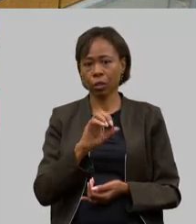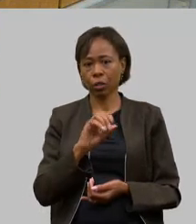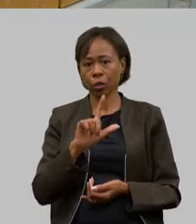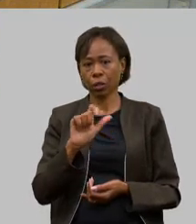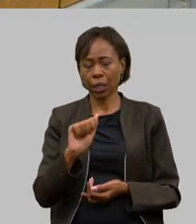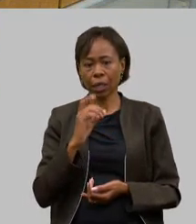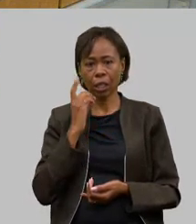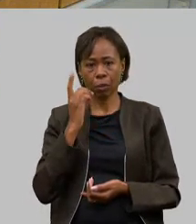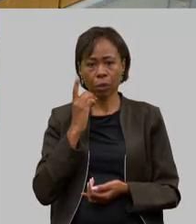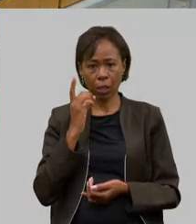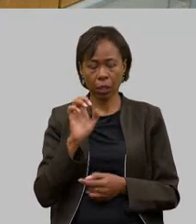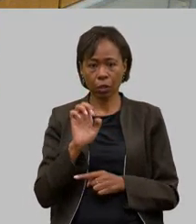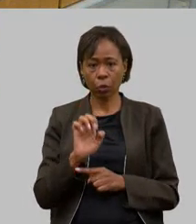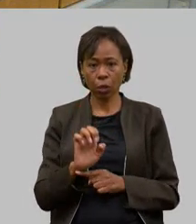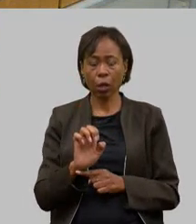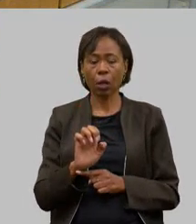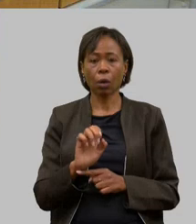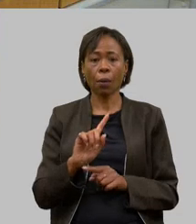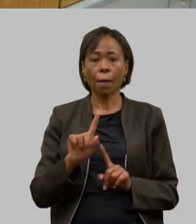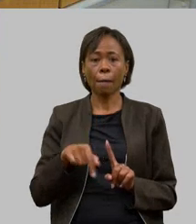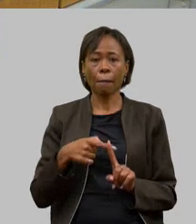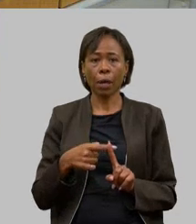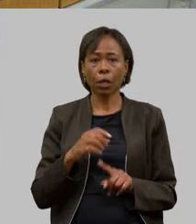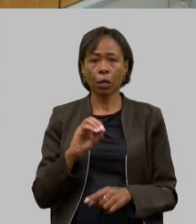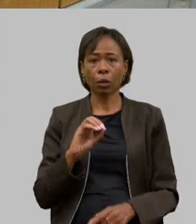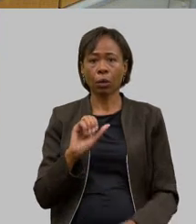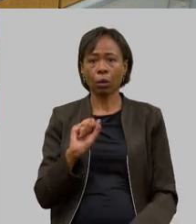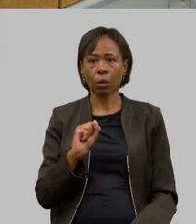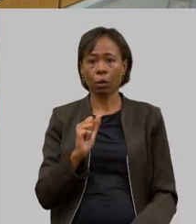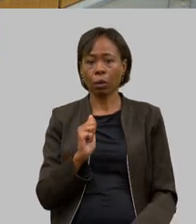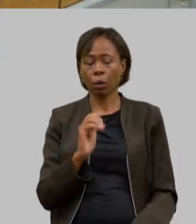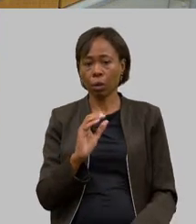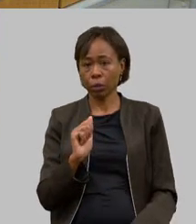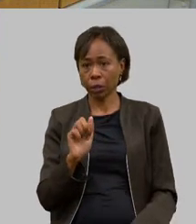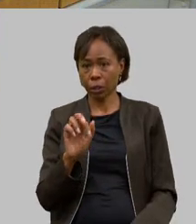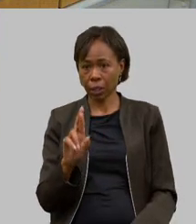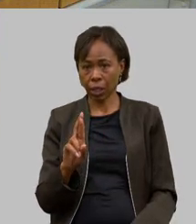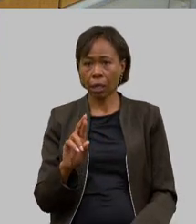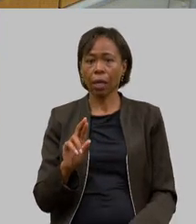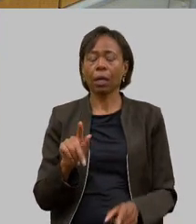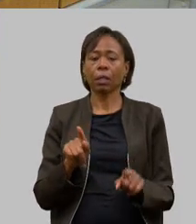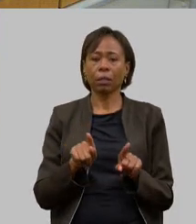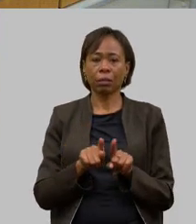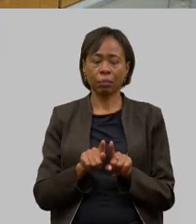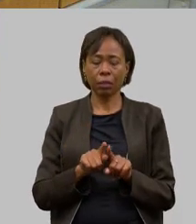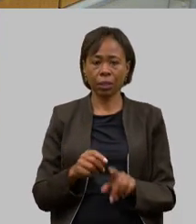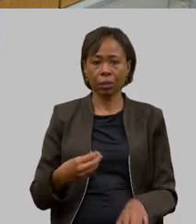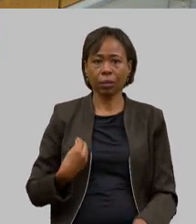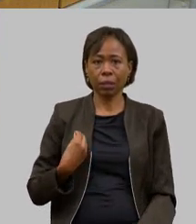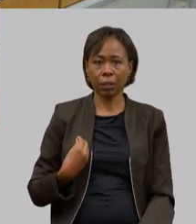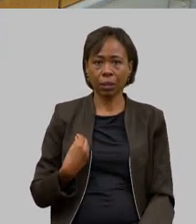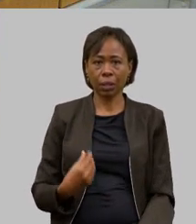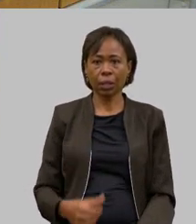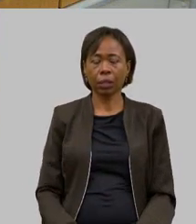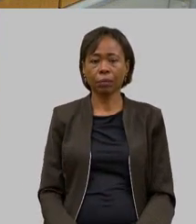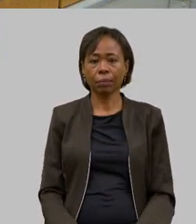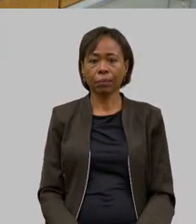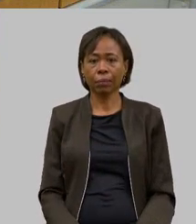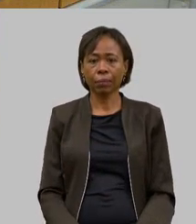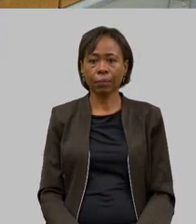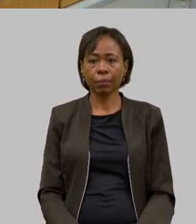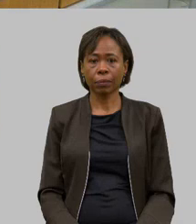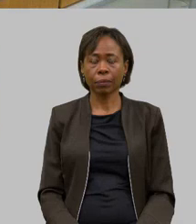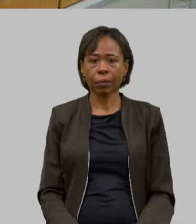também cumprimentar o deputado Oscar que está presente conosco aqui também reforçando o